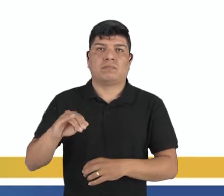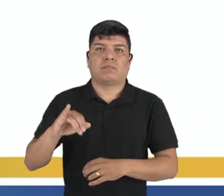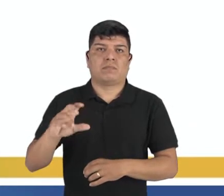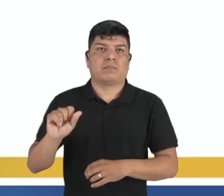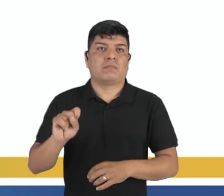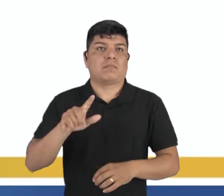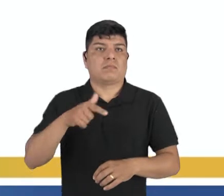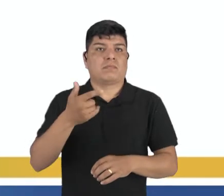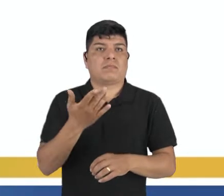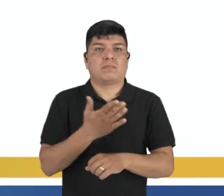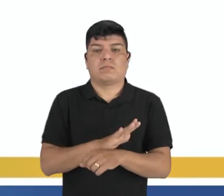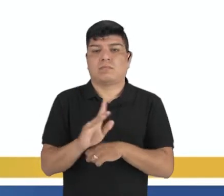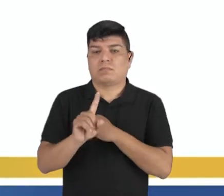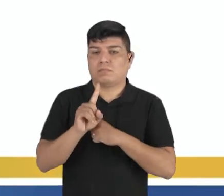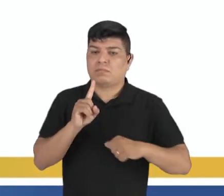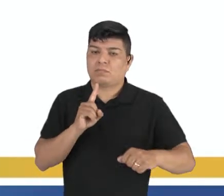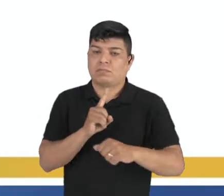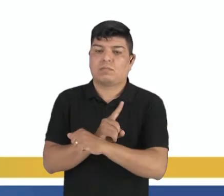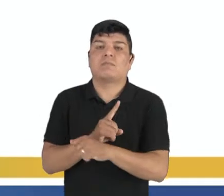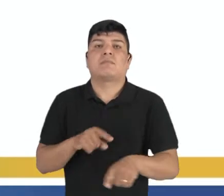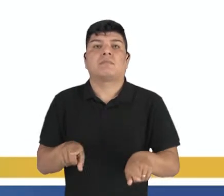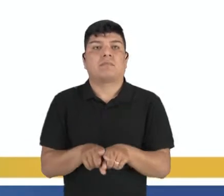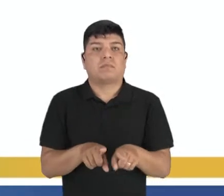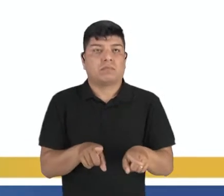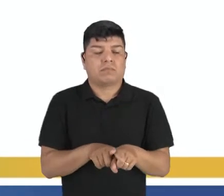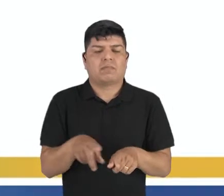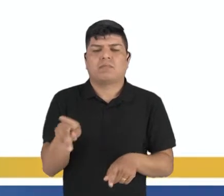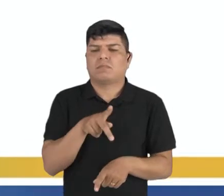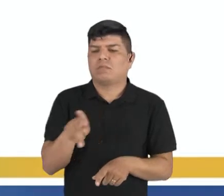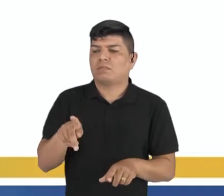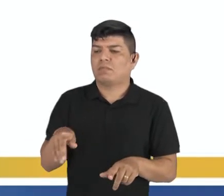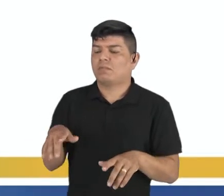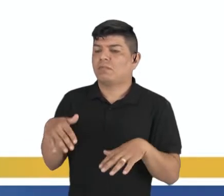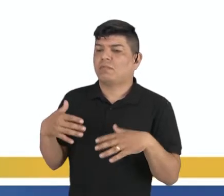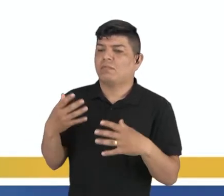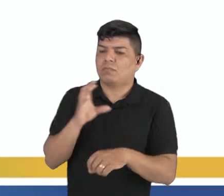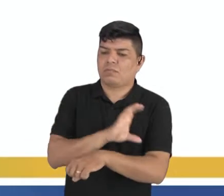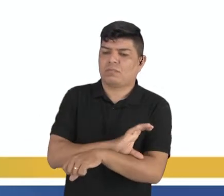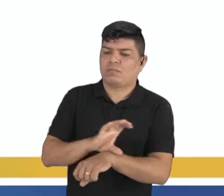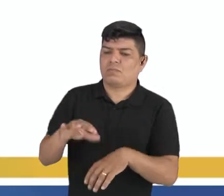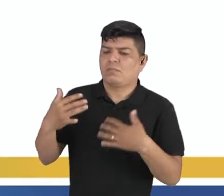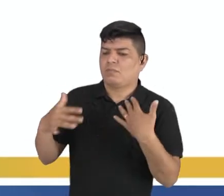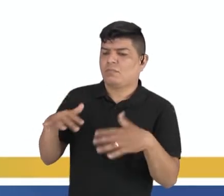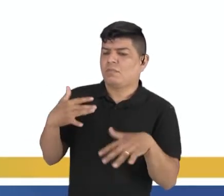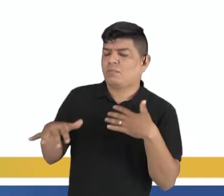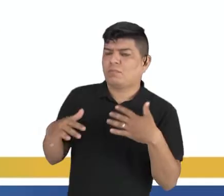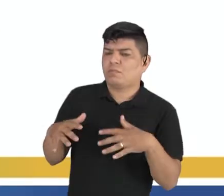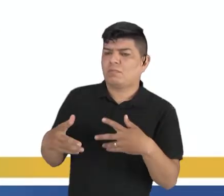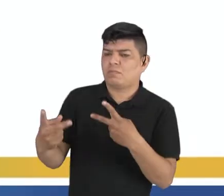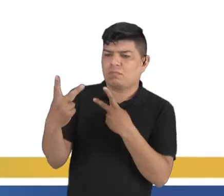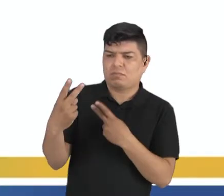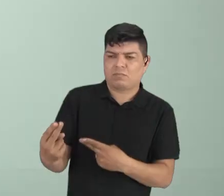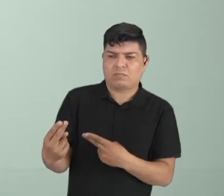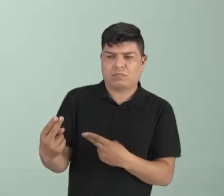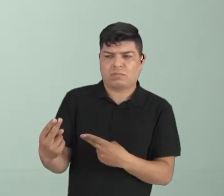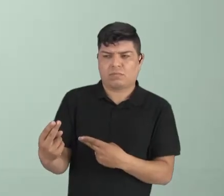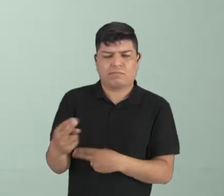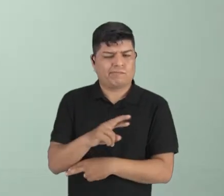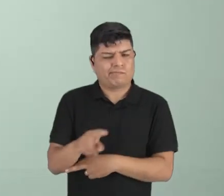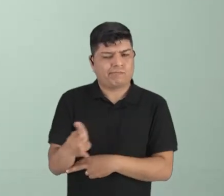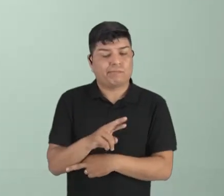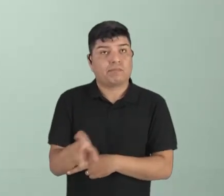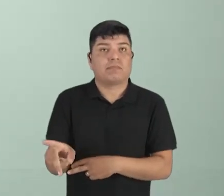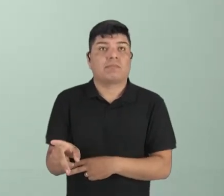práticas sociais. Professor, cultura corporal do movimento e práticas corporais é a mesma coisa? Não é,